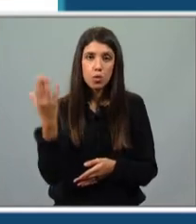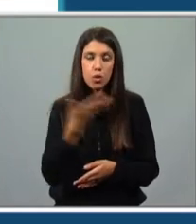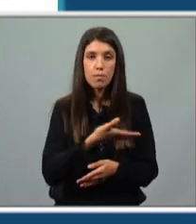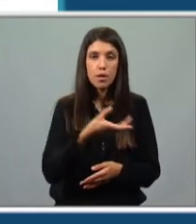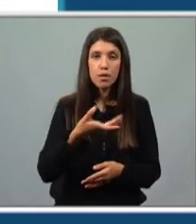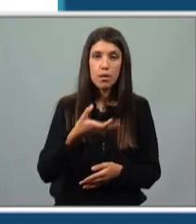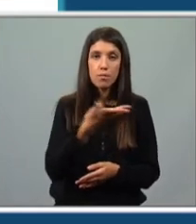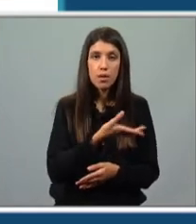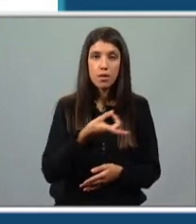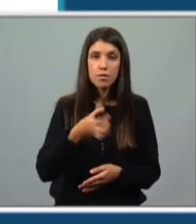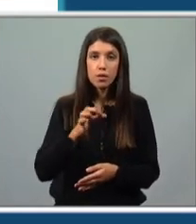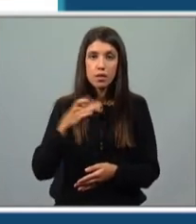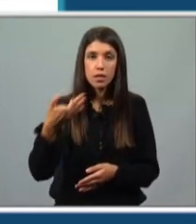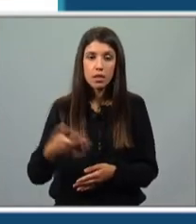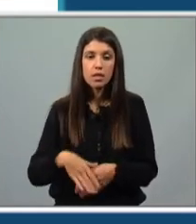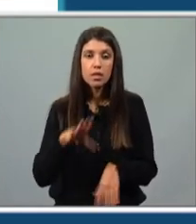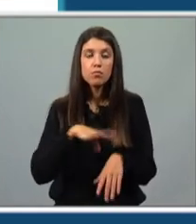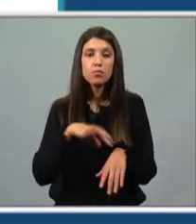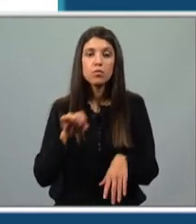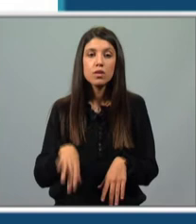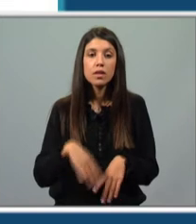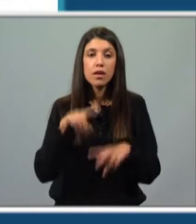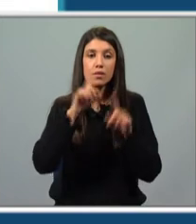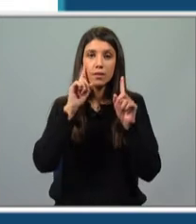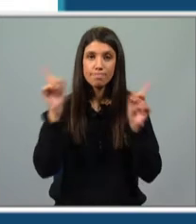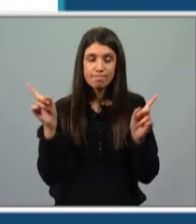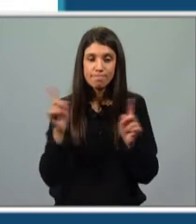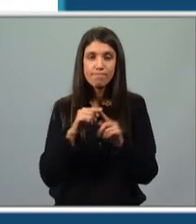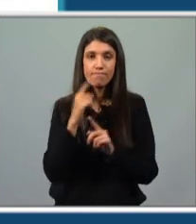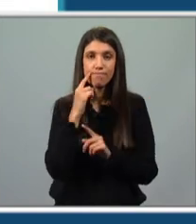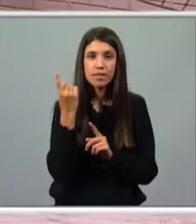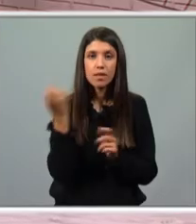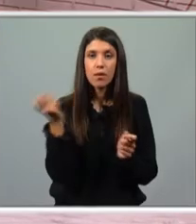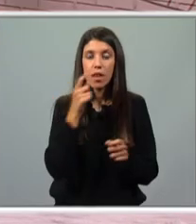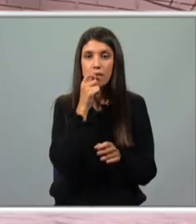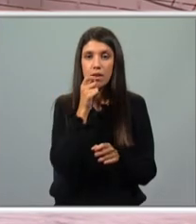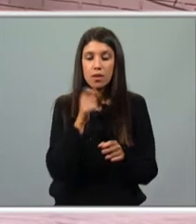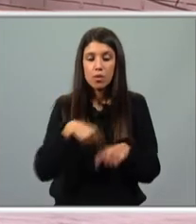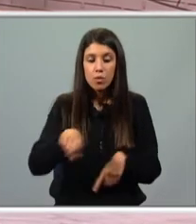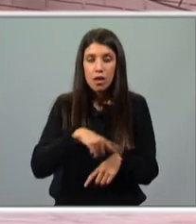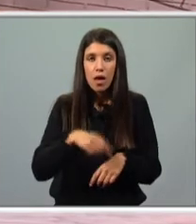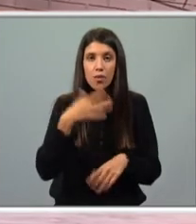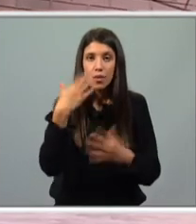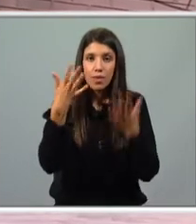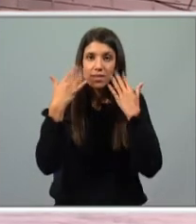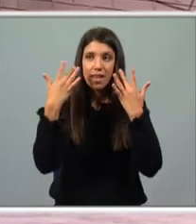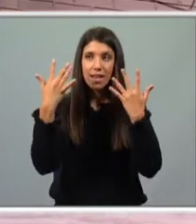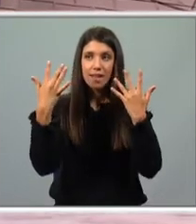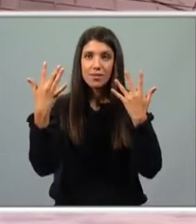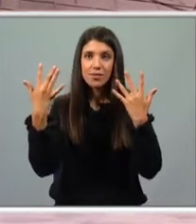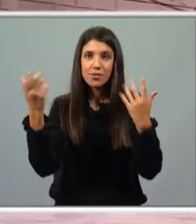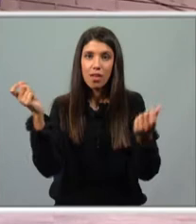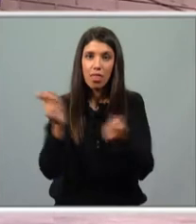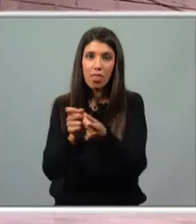1987, pela obra À Beira do Lago dos Encantos. É exatamente essa